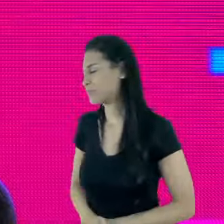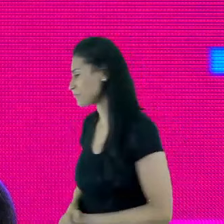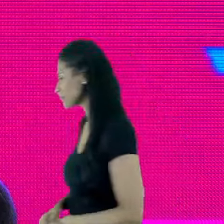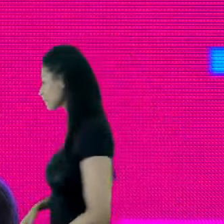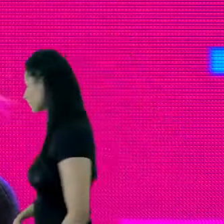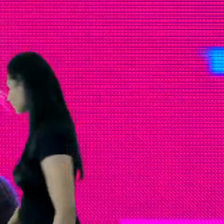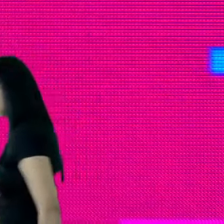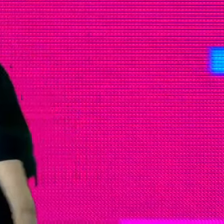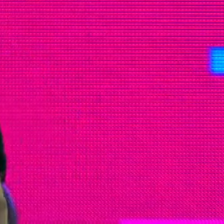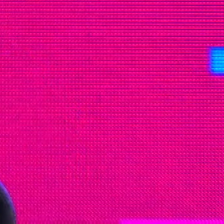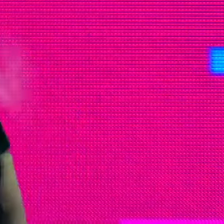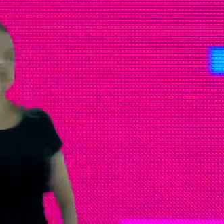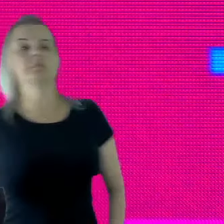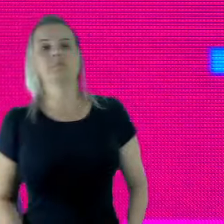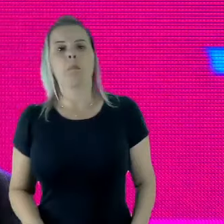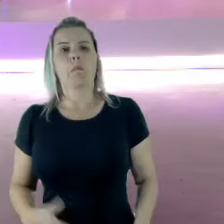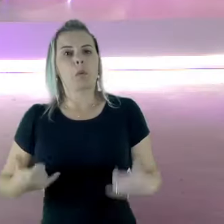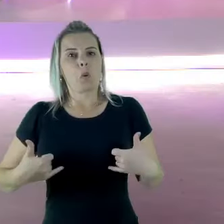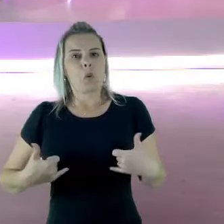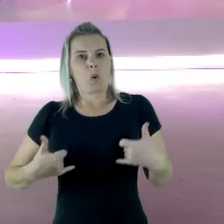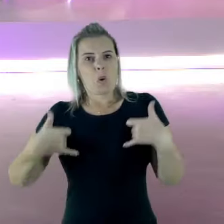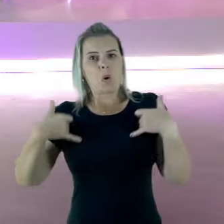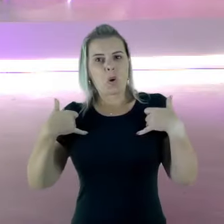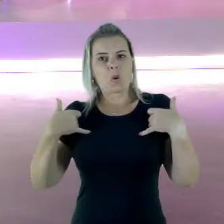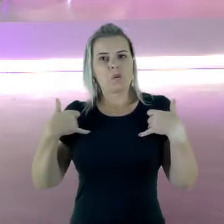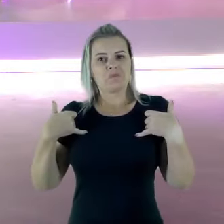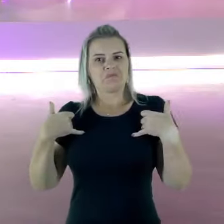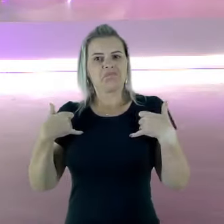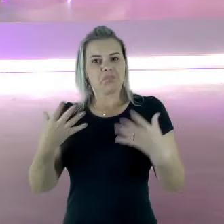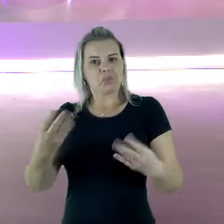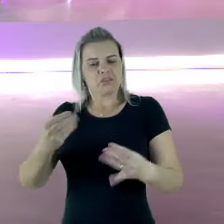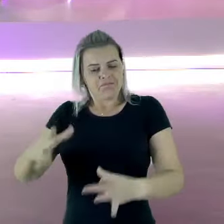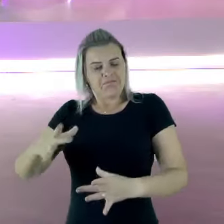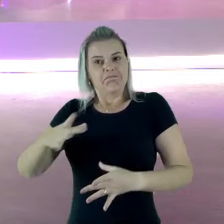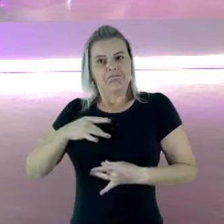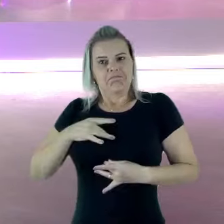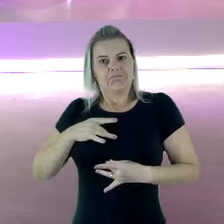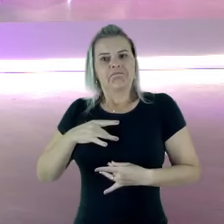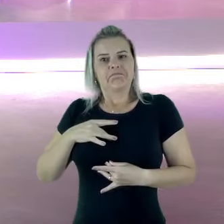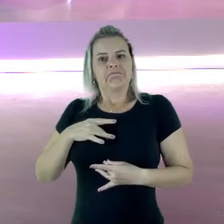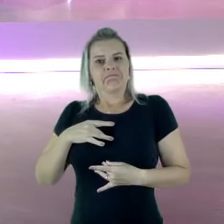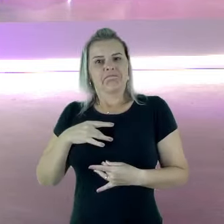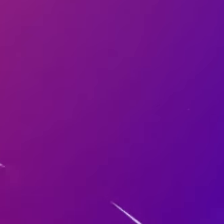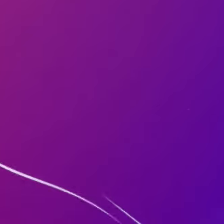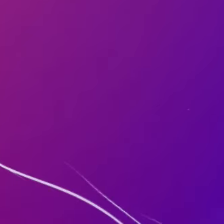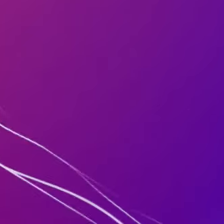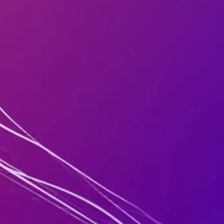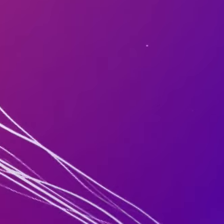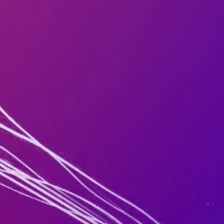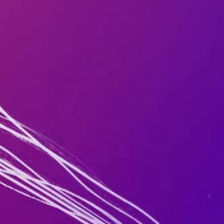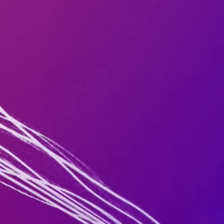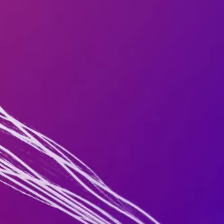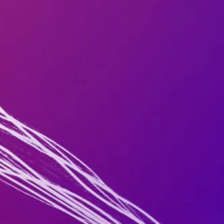inspiração. Muito obrigada, Rachel, Bell e Alexandre. Obrigada, foi sensacional. Tchau, tchau. Obrigada, gente. Obrigada.